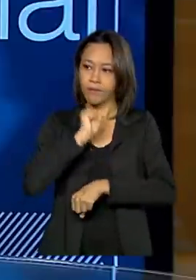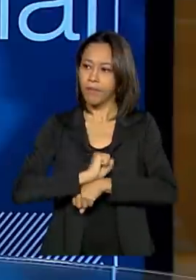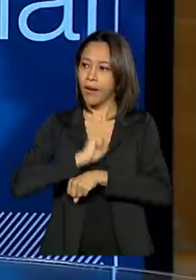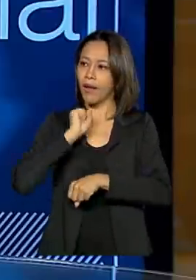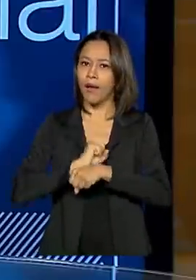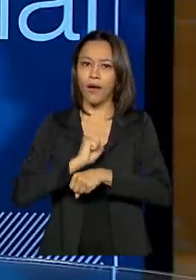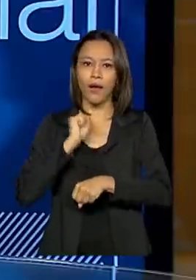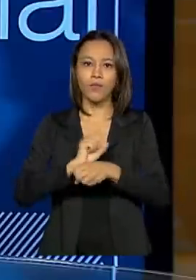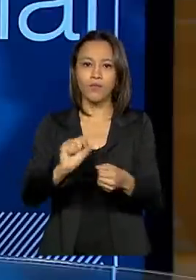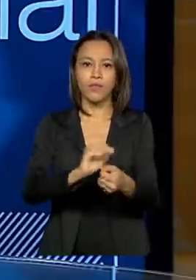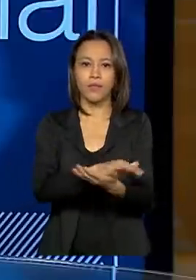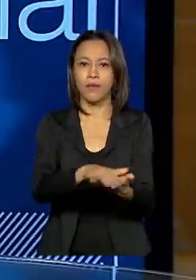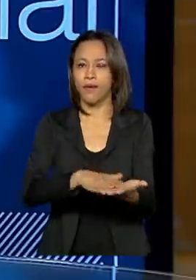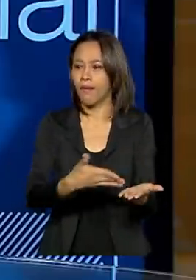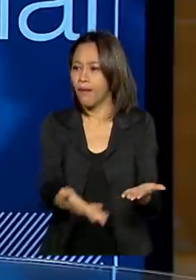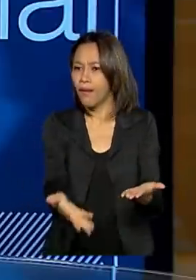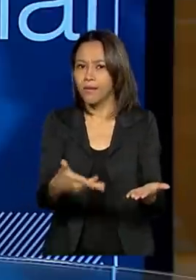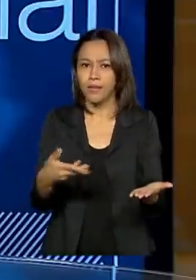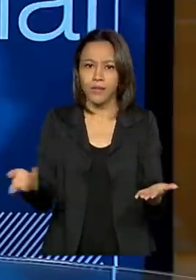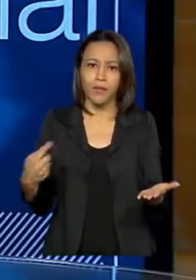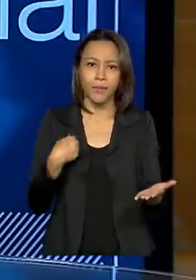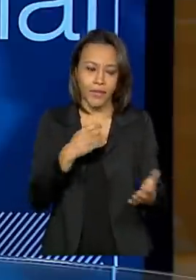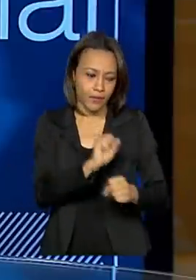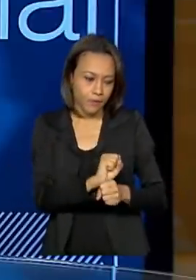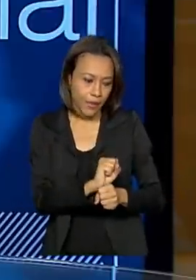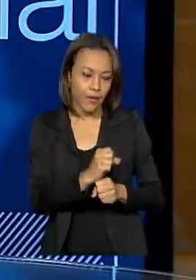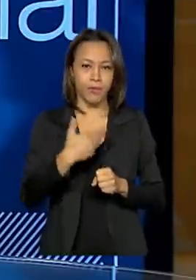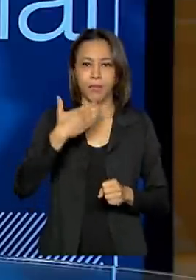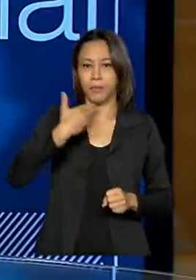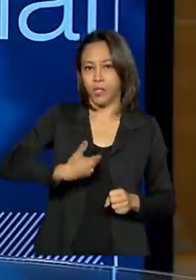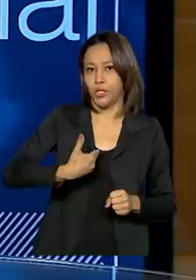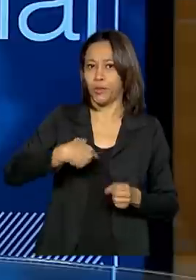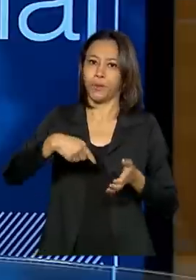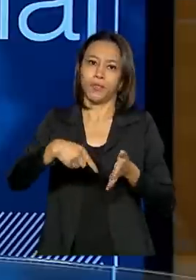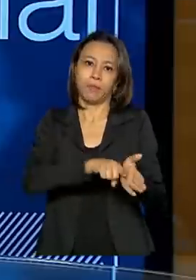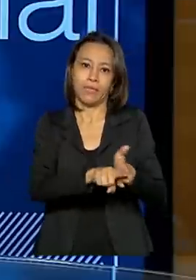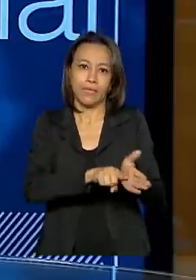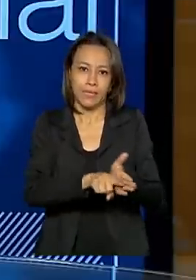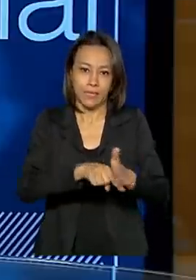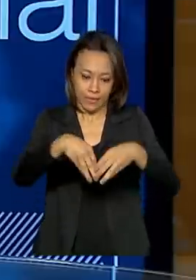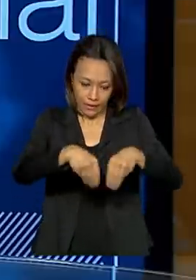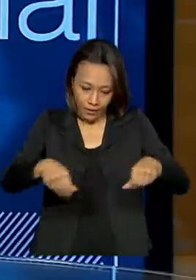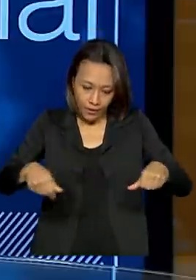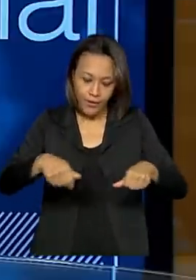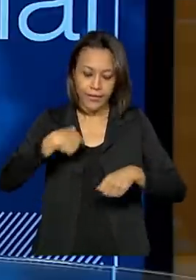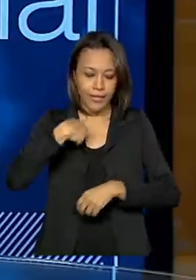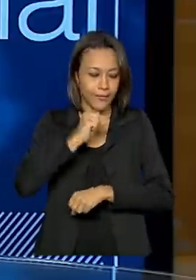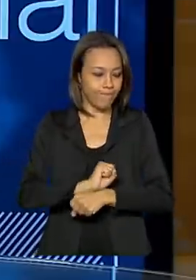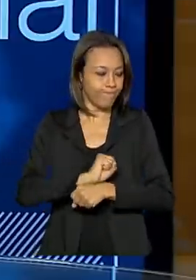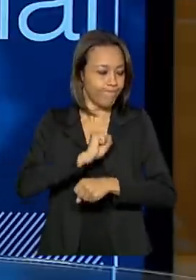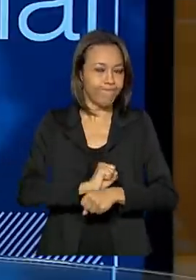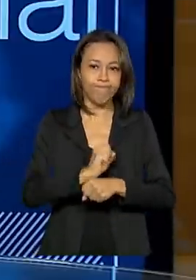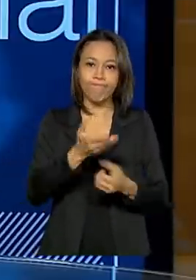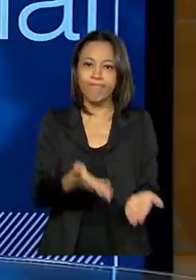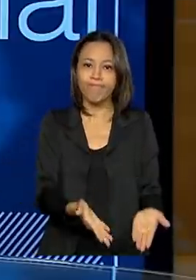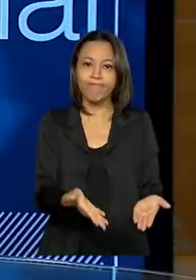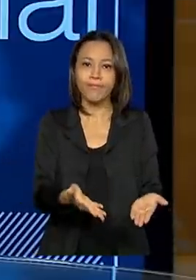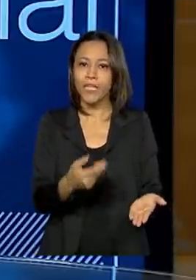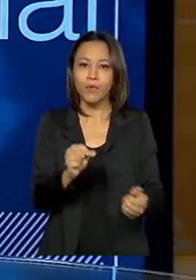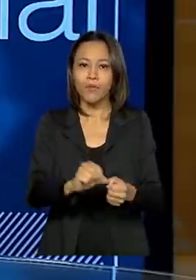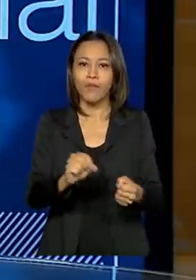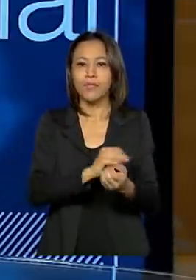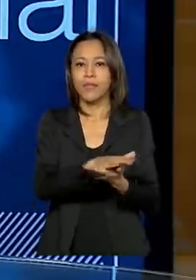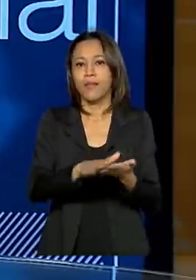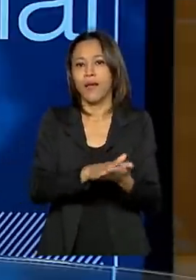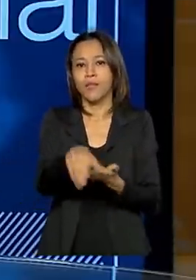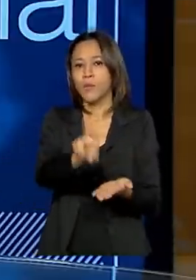Colocava-se dentro do CIGEF, que havia um estudo, um pedido de reivindicação dessa área e ficava paralisada toda a atividade,